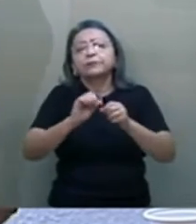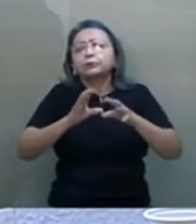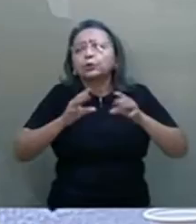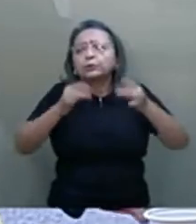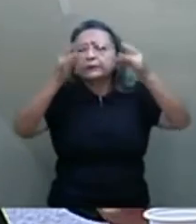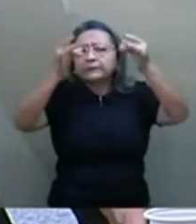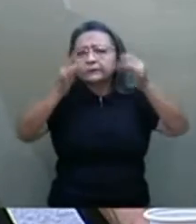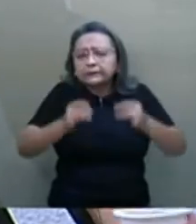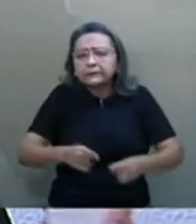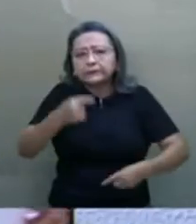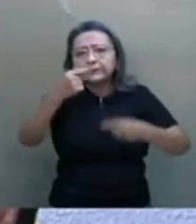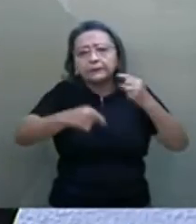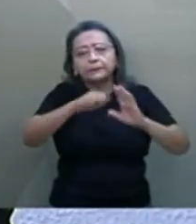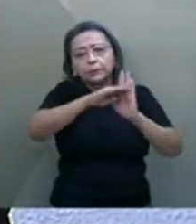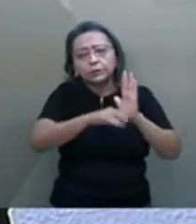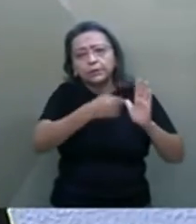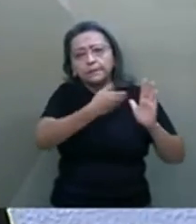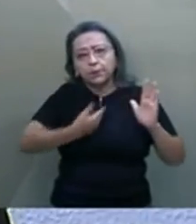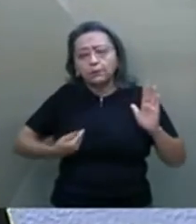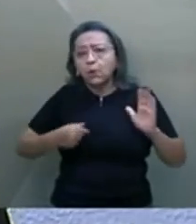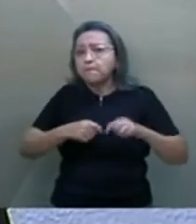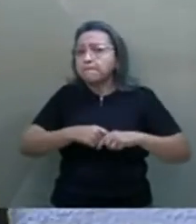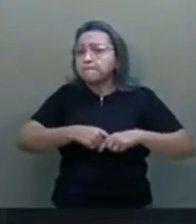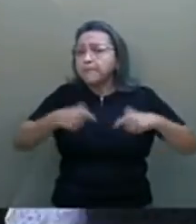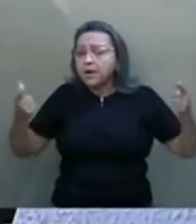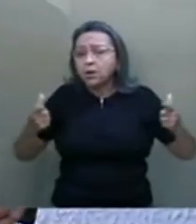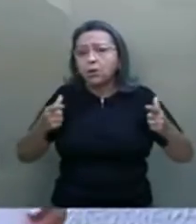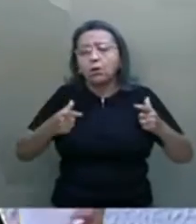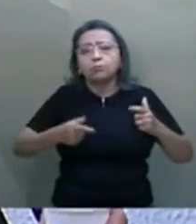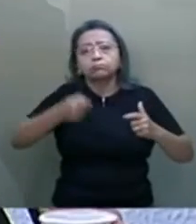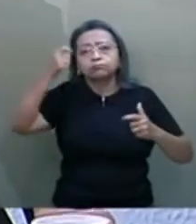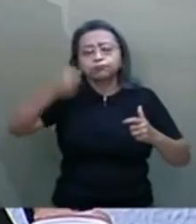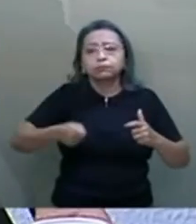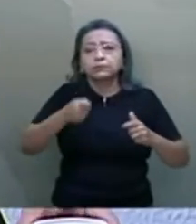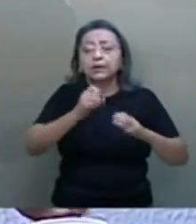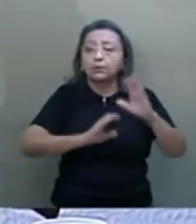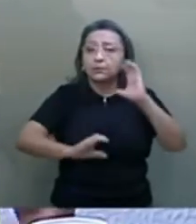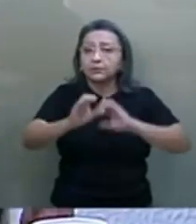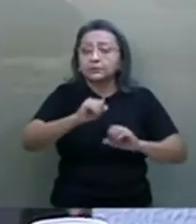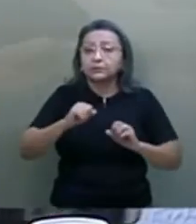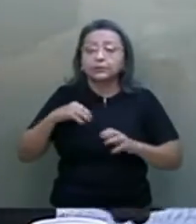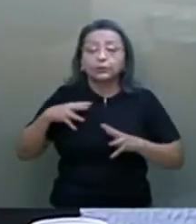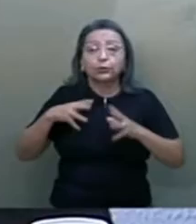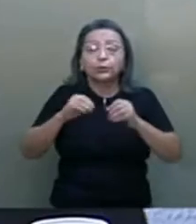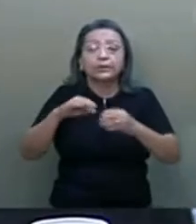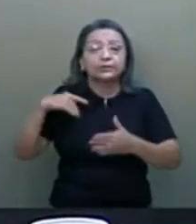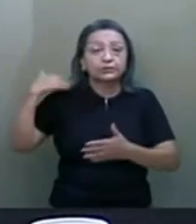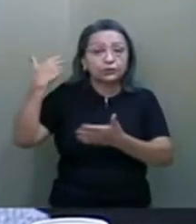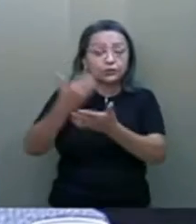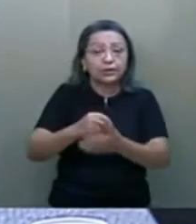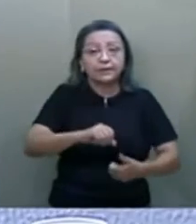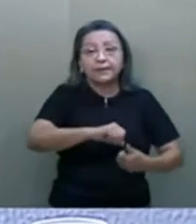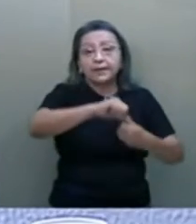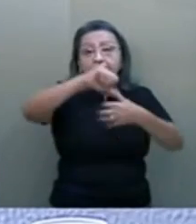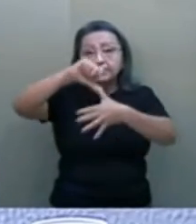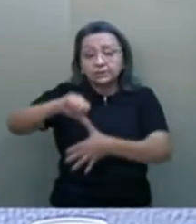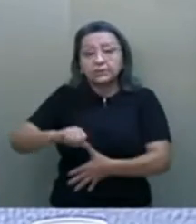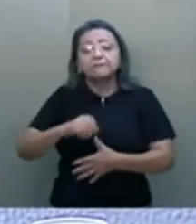política pública. Foi o maior leilão de telecomunicações da história da América Latina, muito bem sucedido,